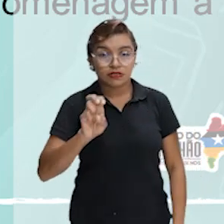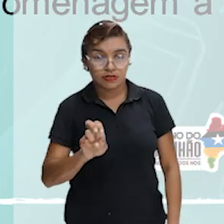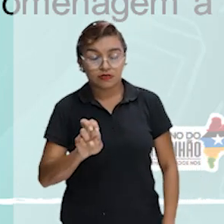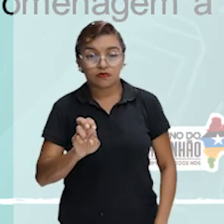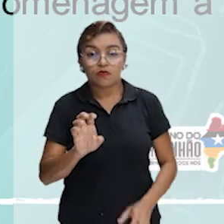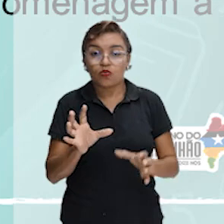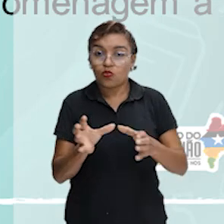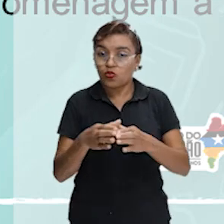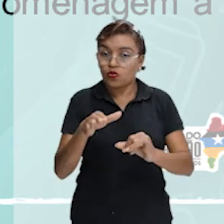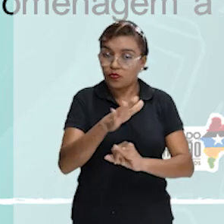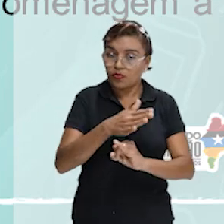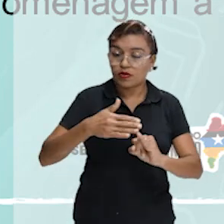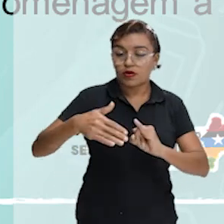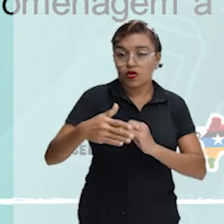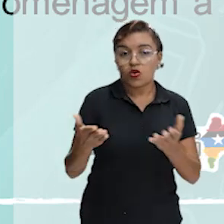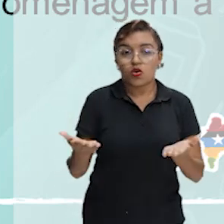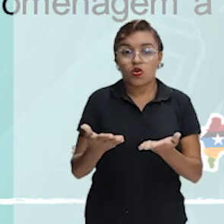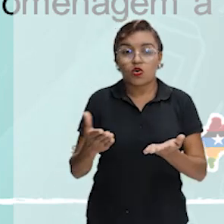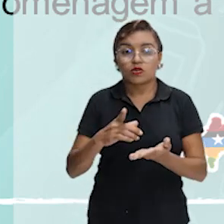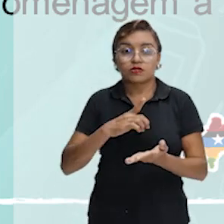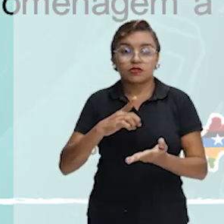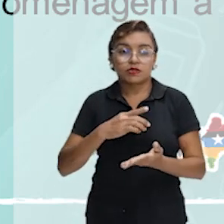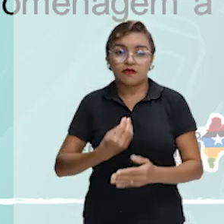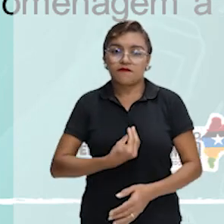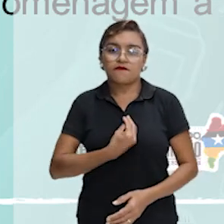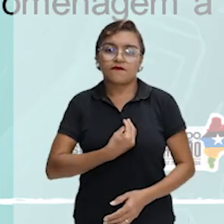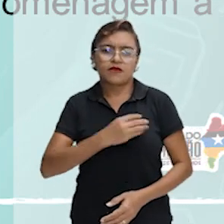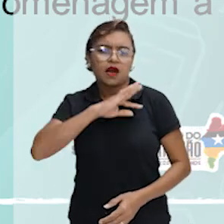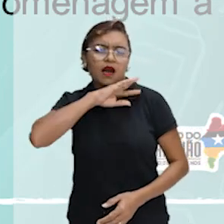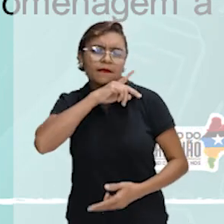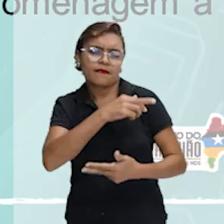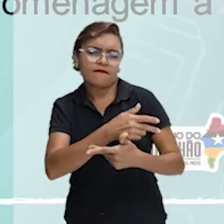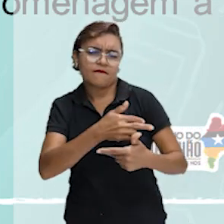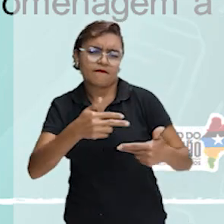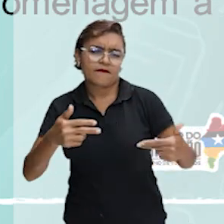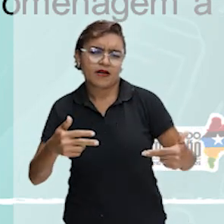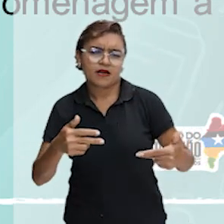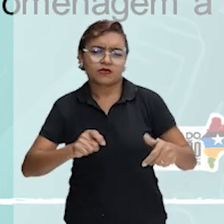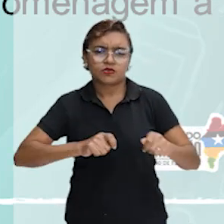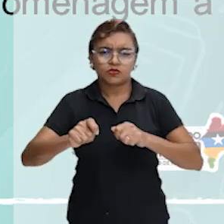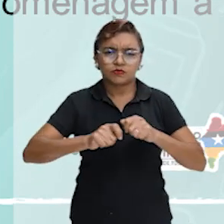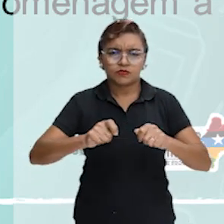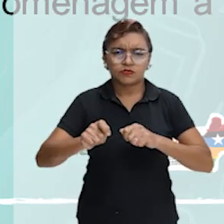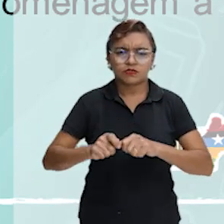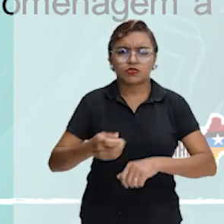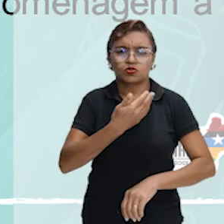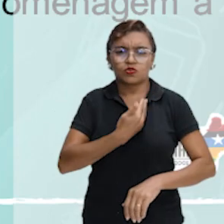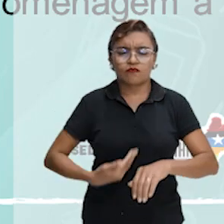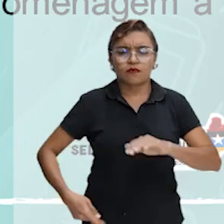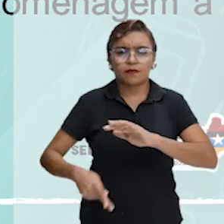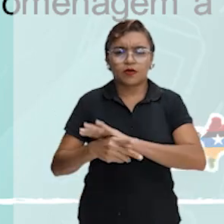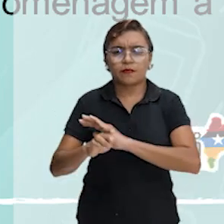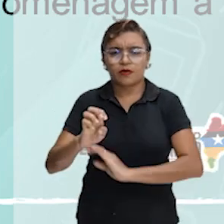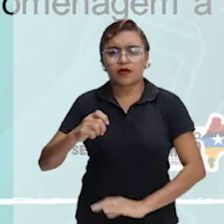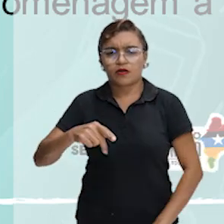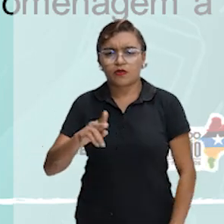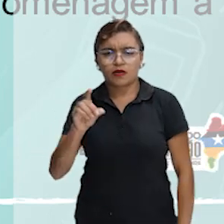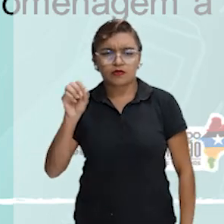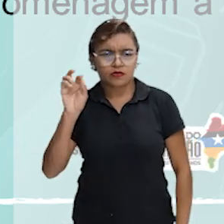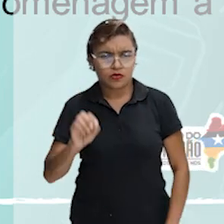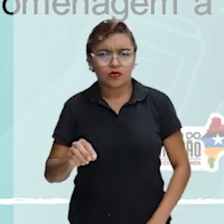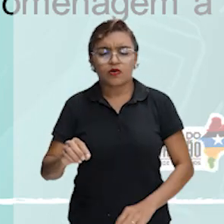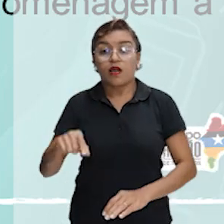O arquipélago, hoje reserva de vida selvagem, administrado pelo governo do Equador, é casa das